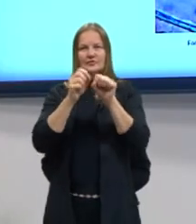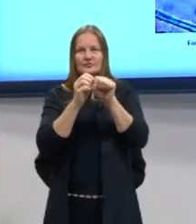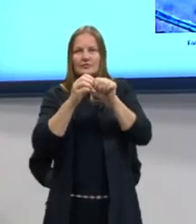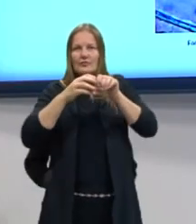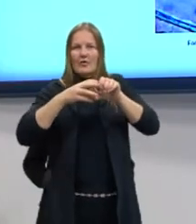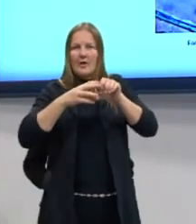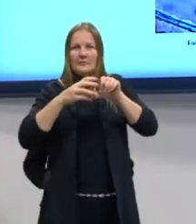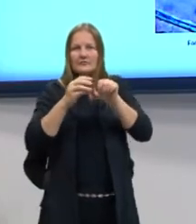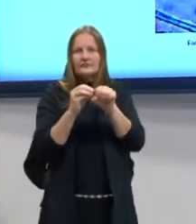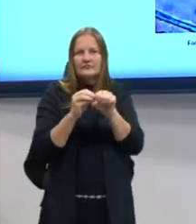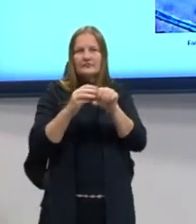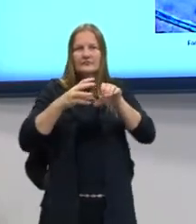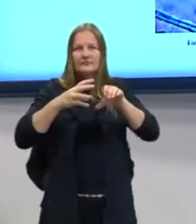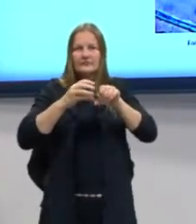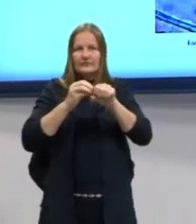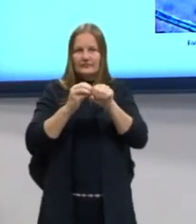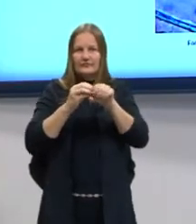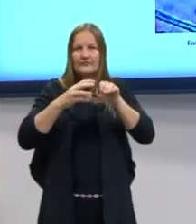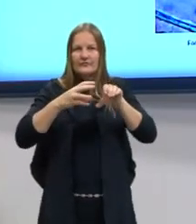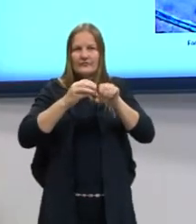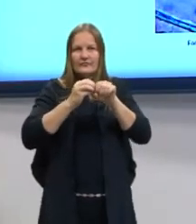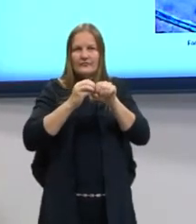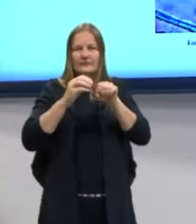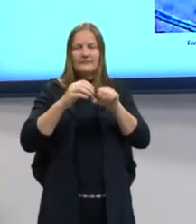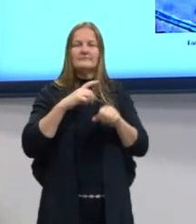e fechar. Abrir e fechar.